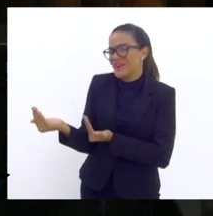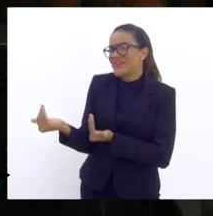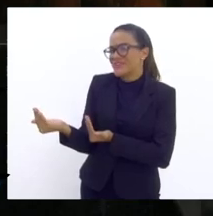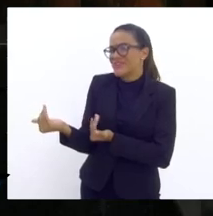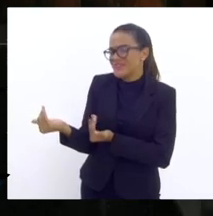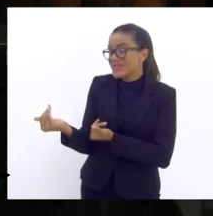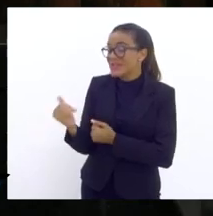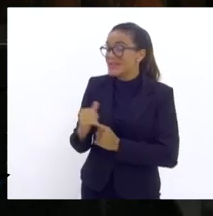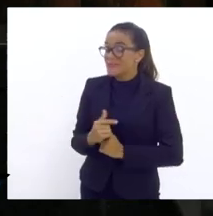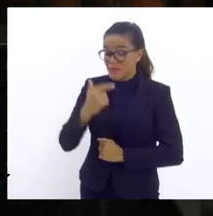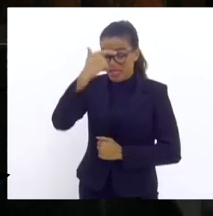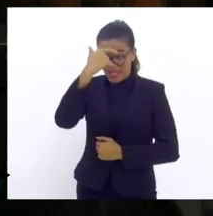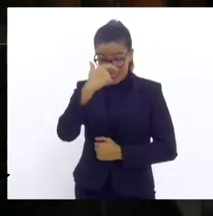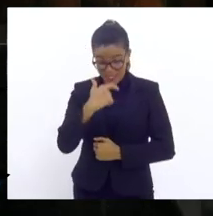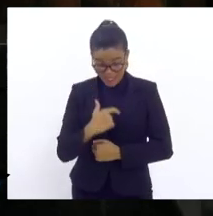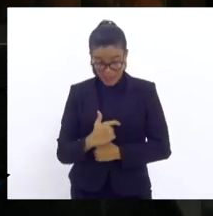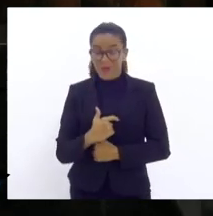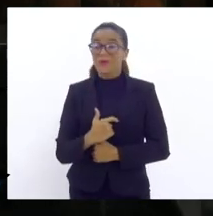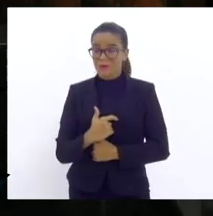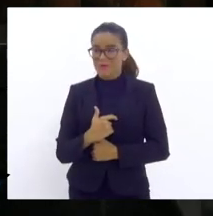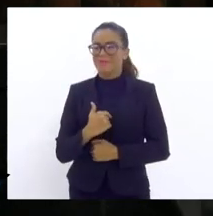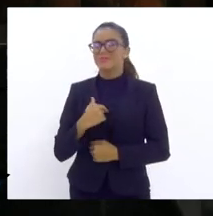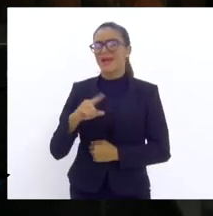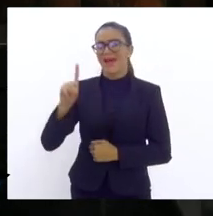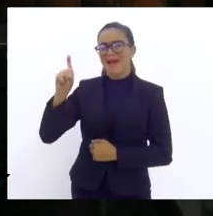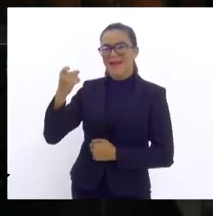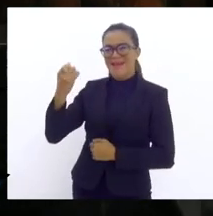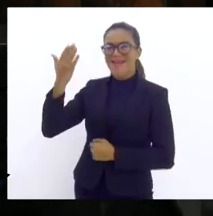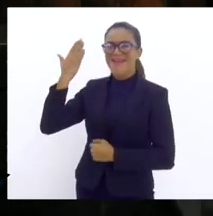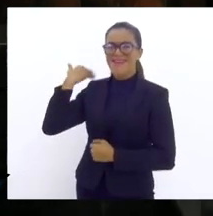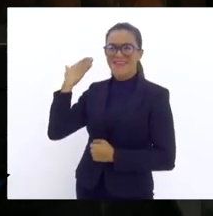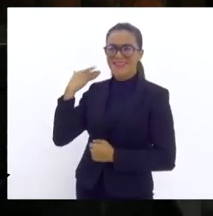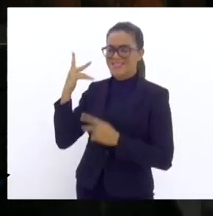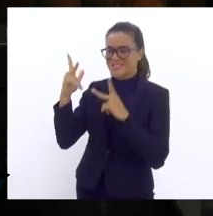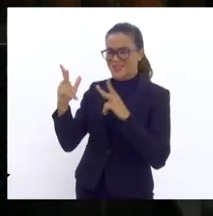e eu já fui um Geraldino.